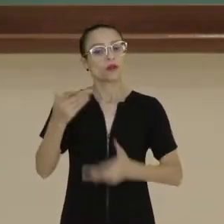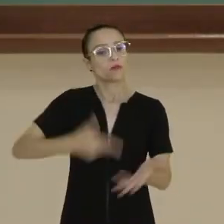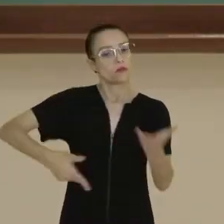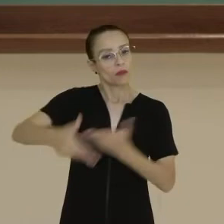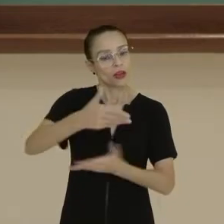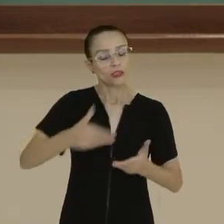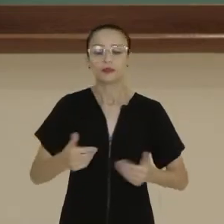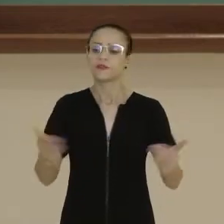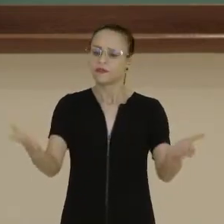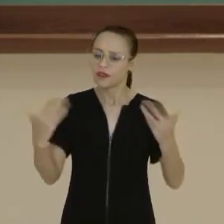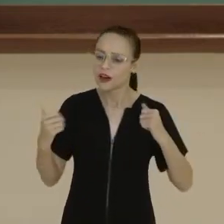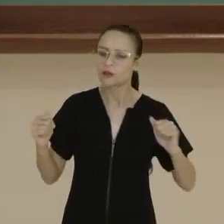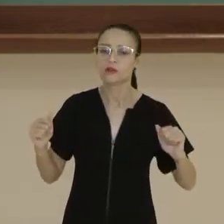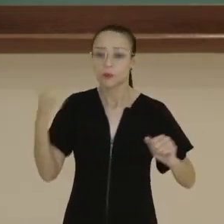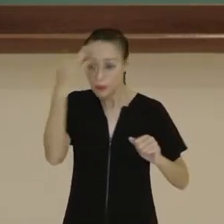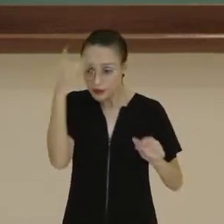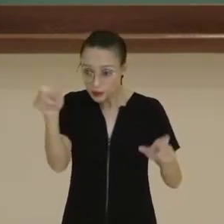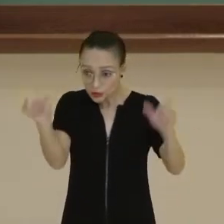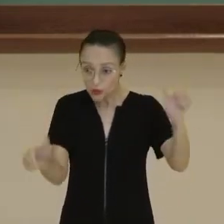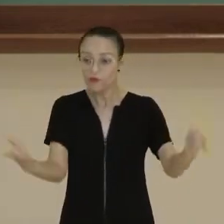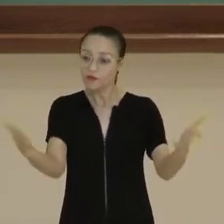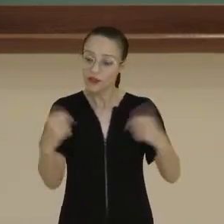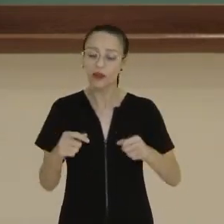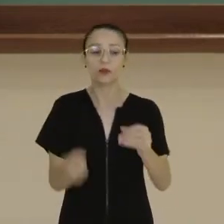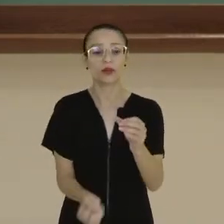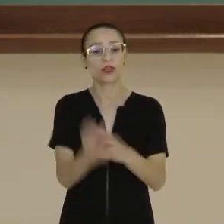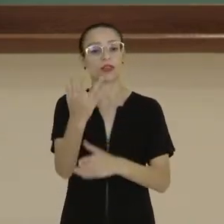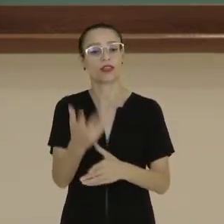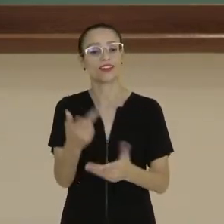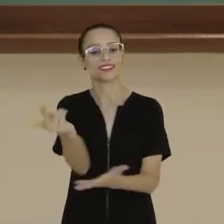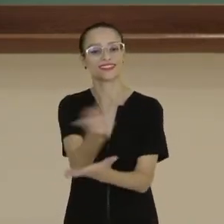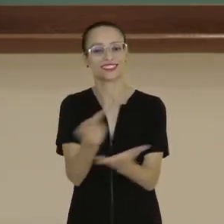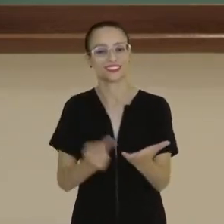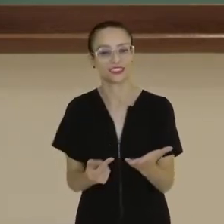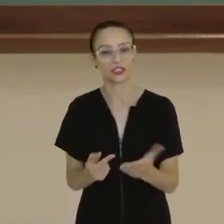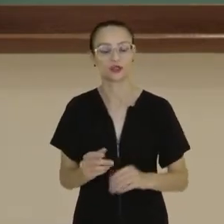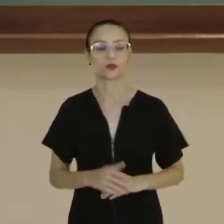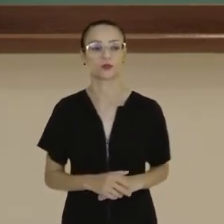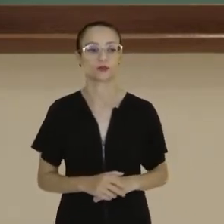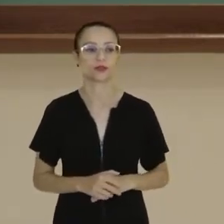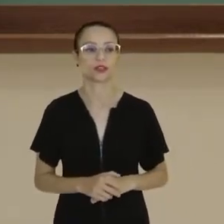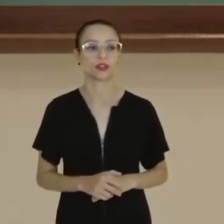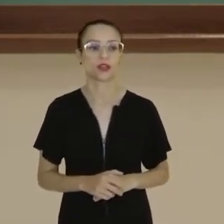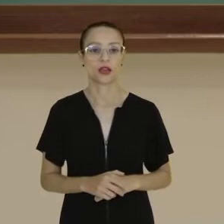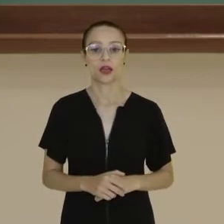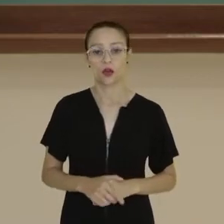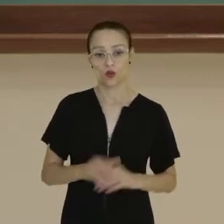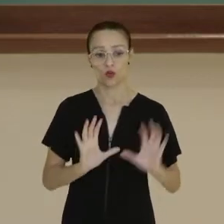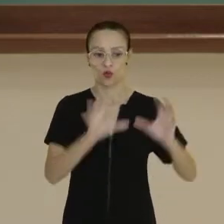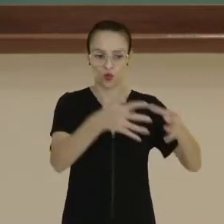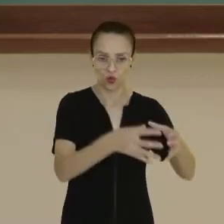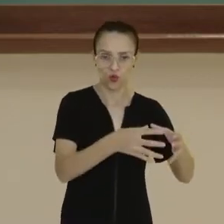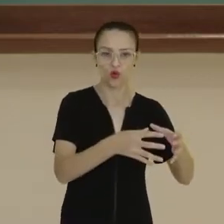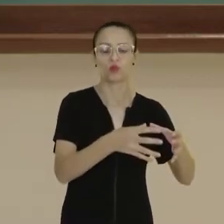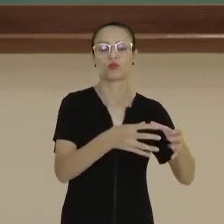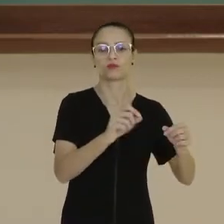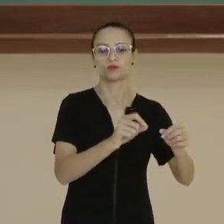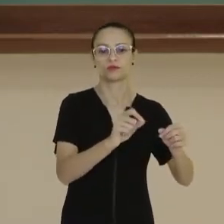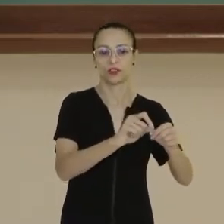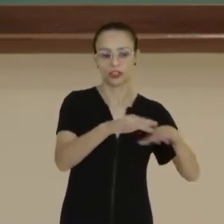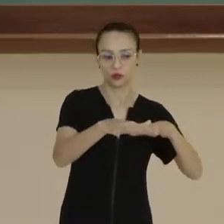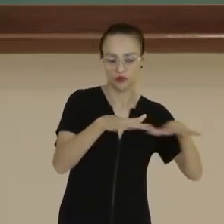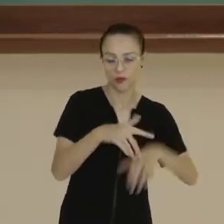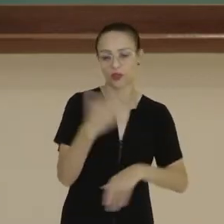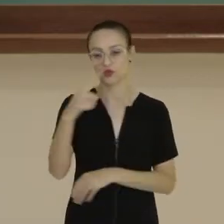é convidado a criar esse desenho, A ativar essa máquina. Então, uma parte do público vai ativar a tinta, a outra parte,